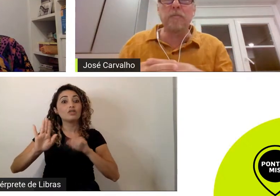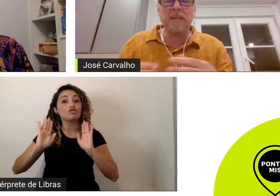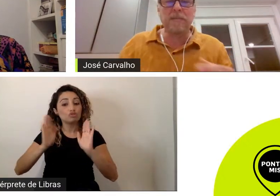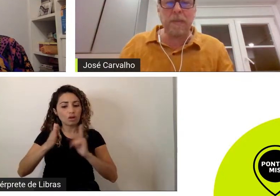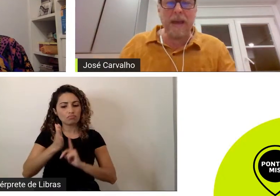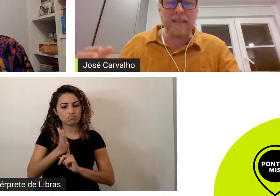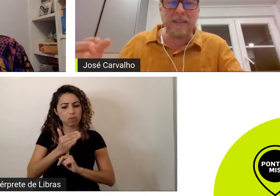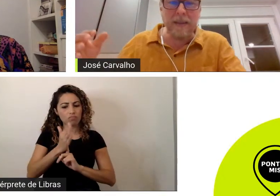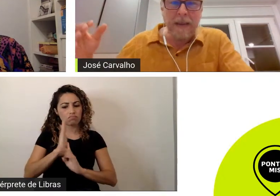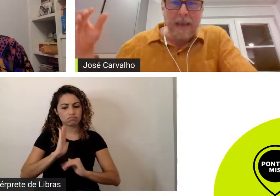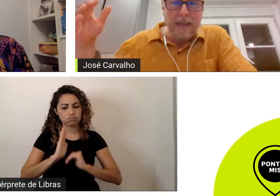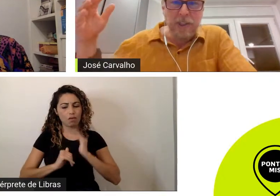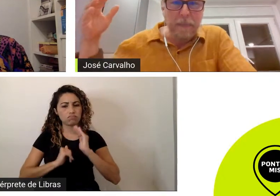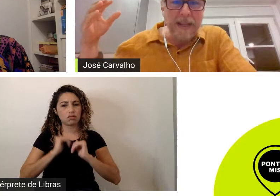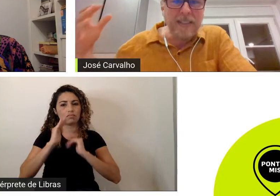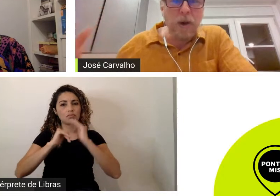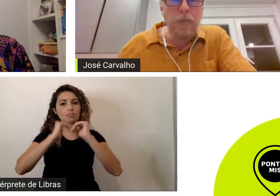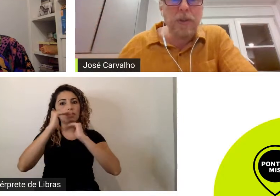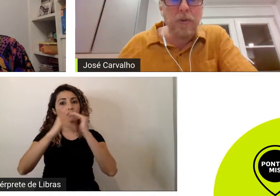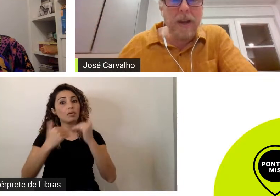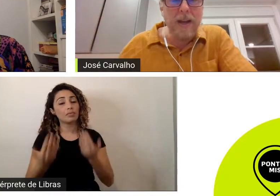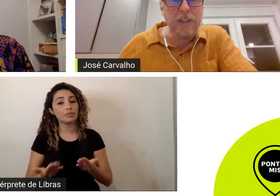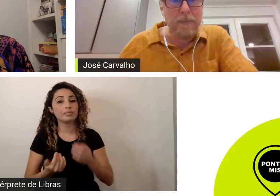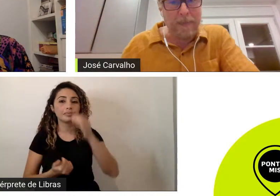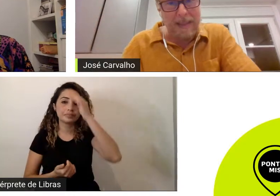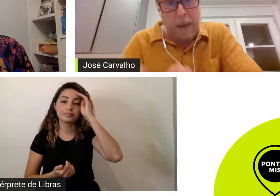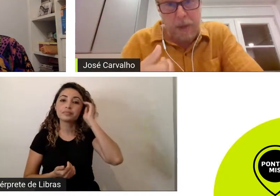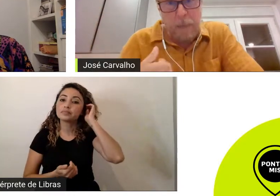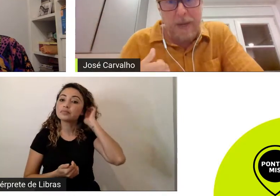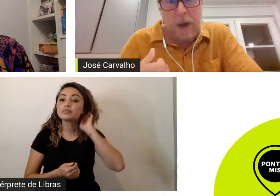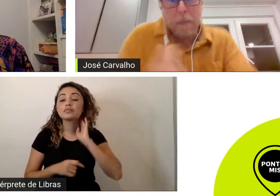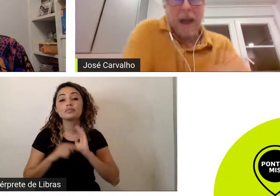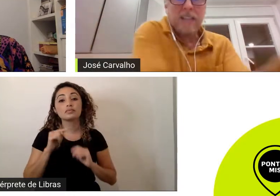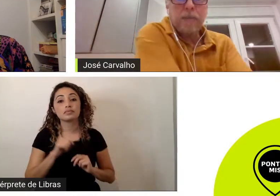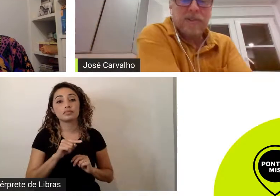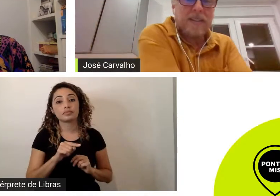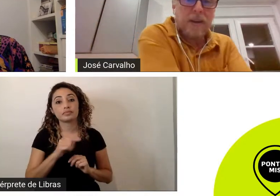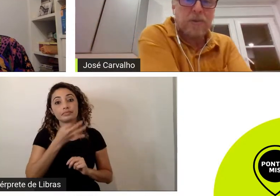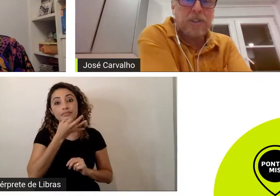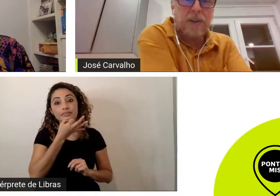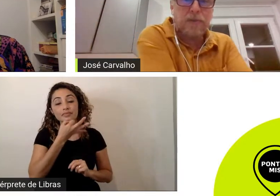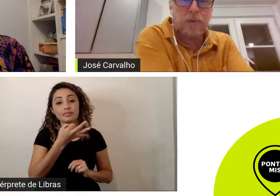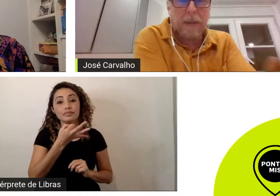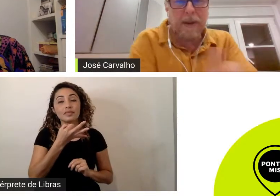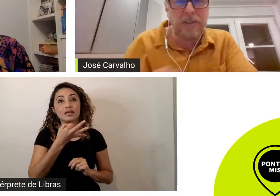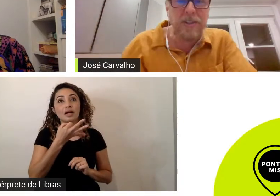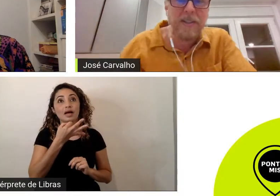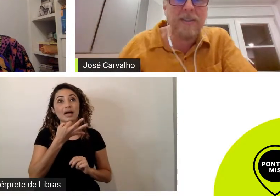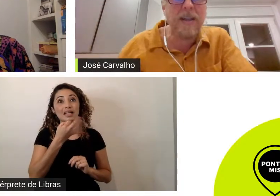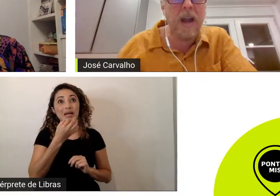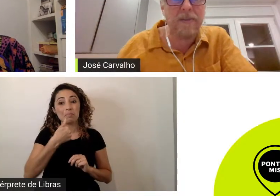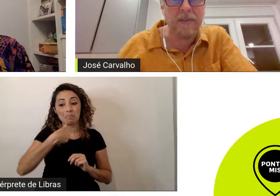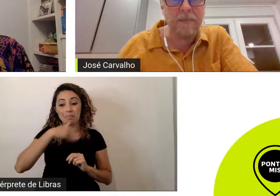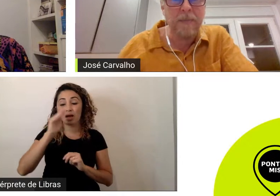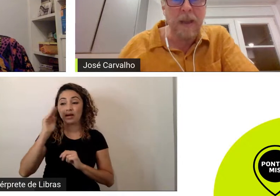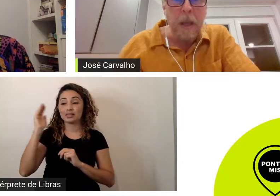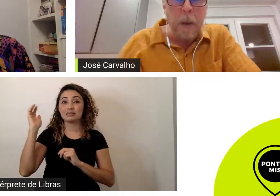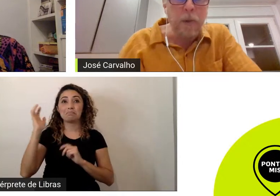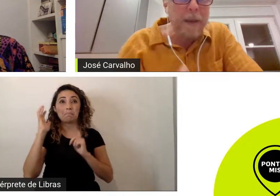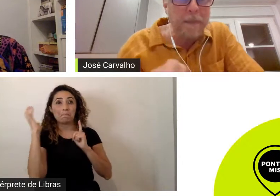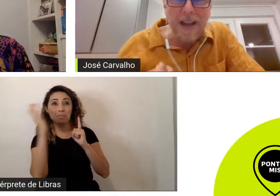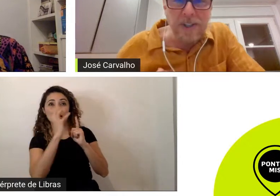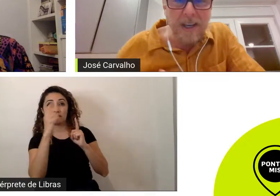trouxe uma espécie de pressão muito grande na minha opinião mais para os executivos do que para a gente que escreve